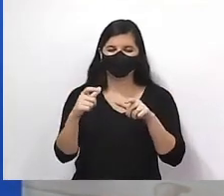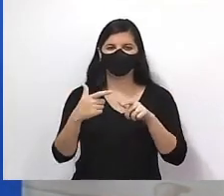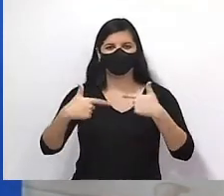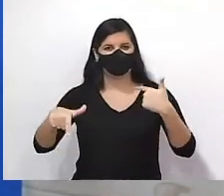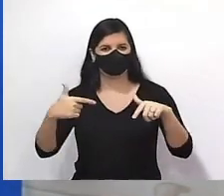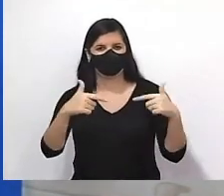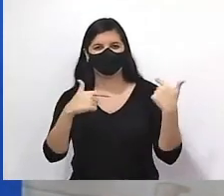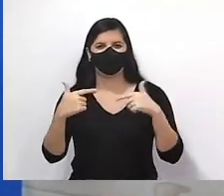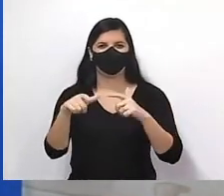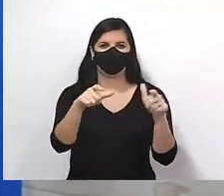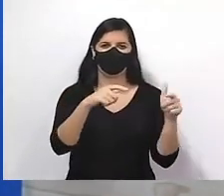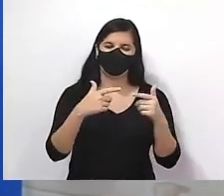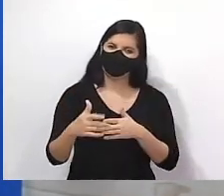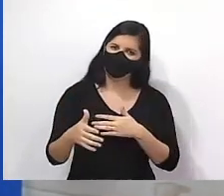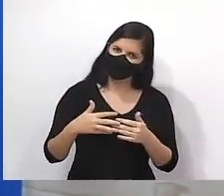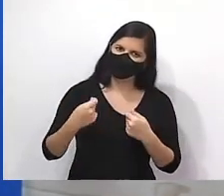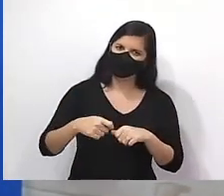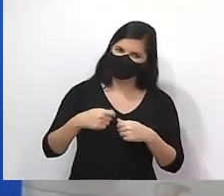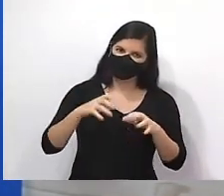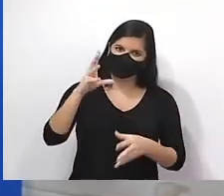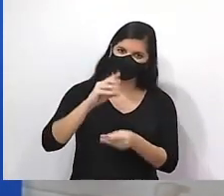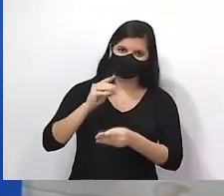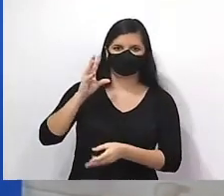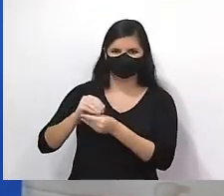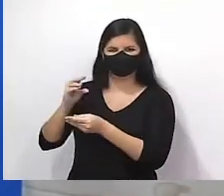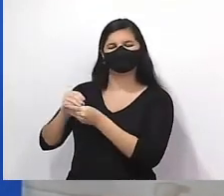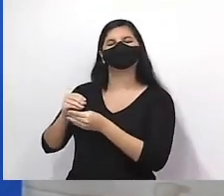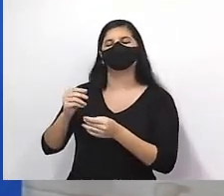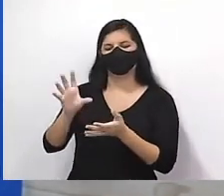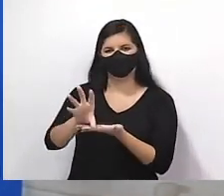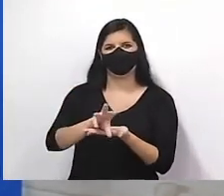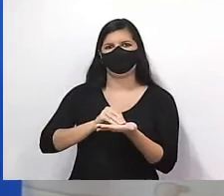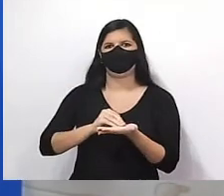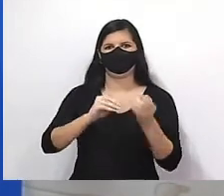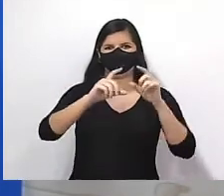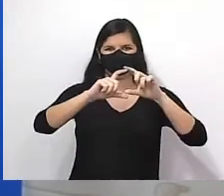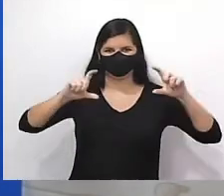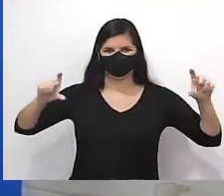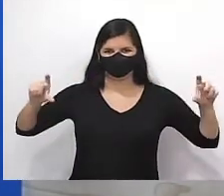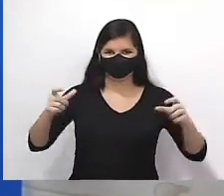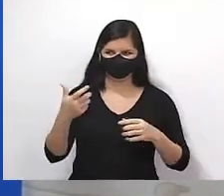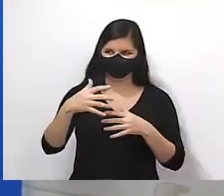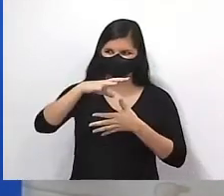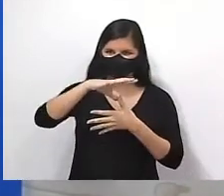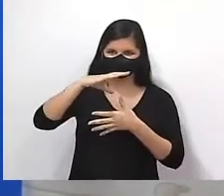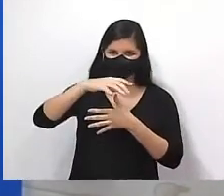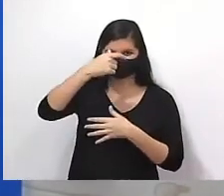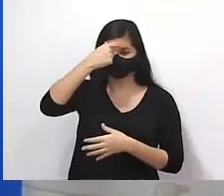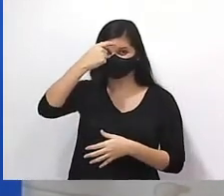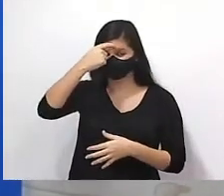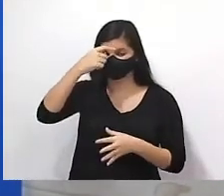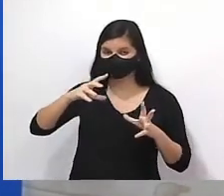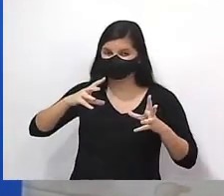trabalhar em algum lugar que tem que fazer resumos? Fluxograma. Mapa mental. Todos esses elementos são